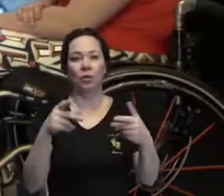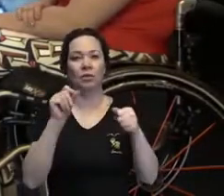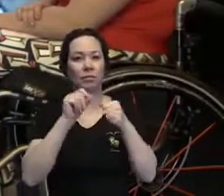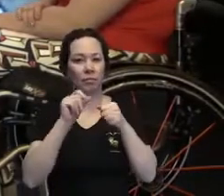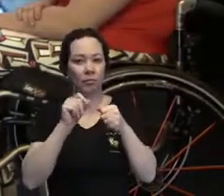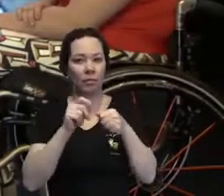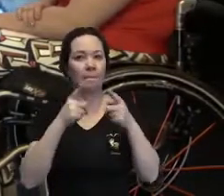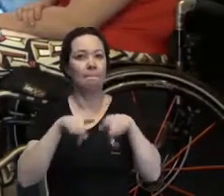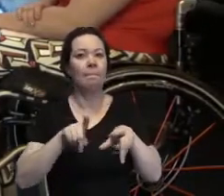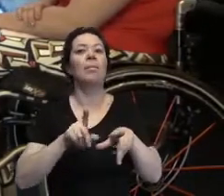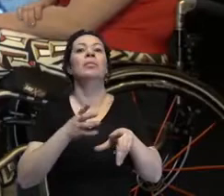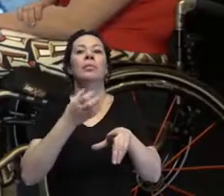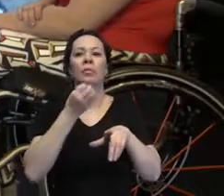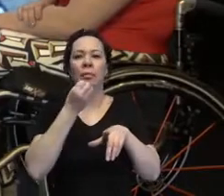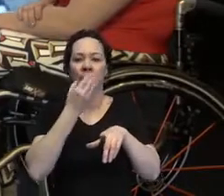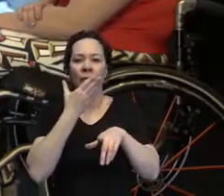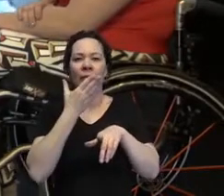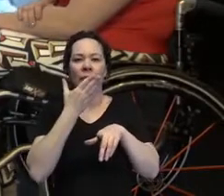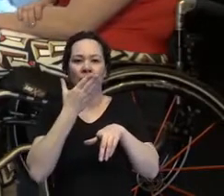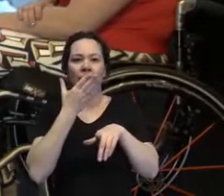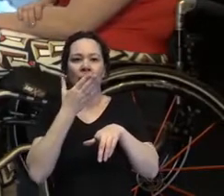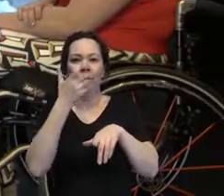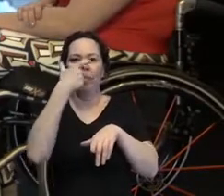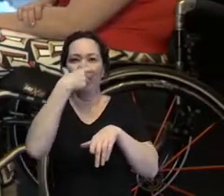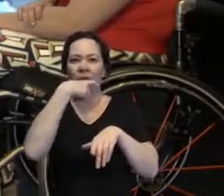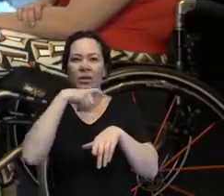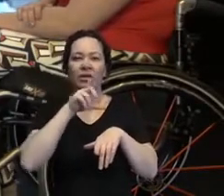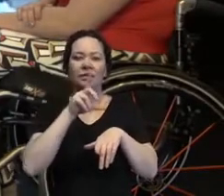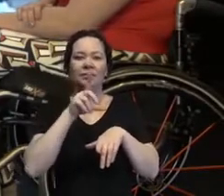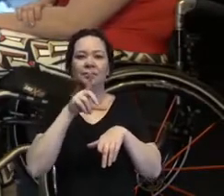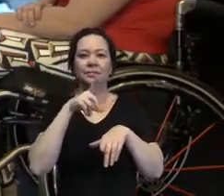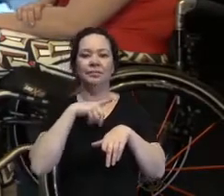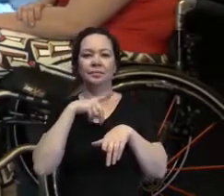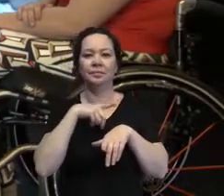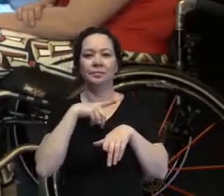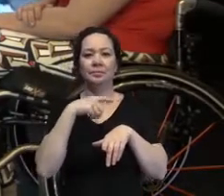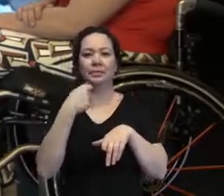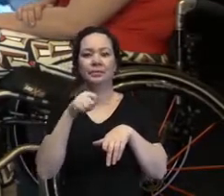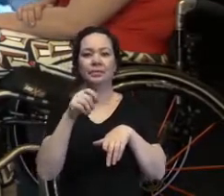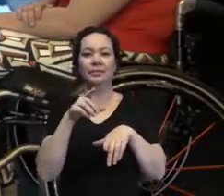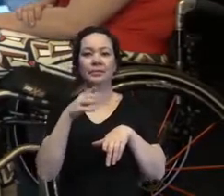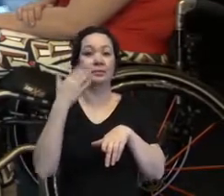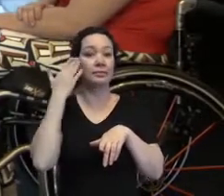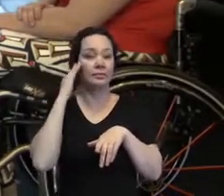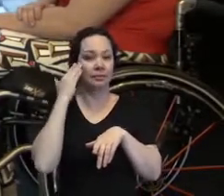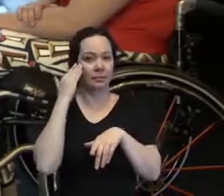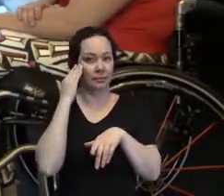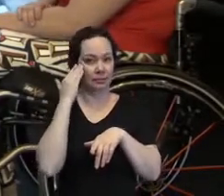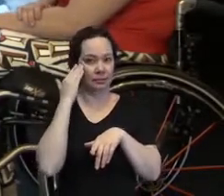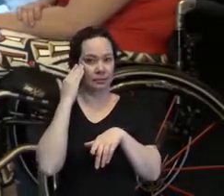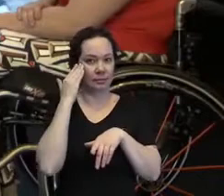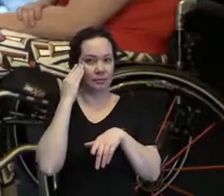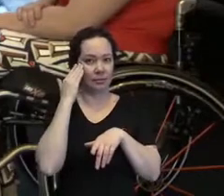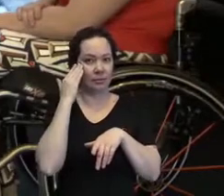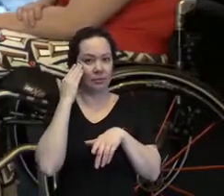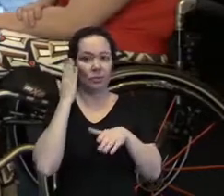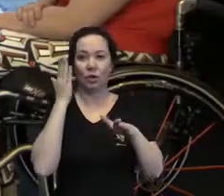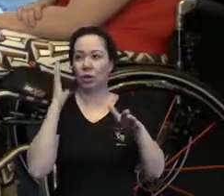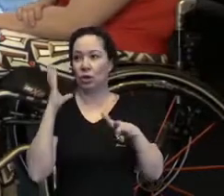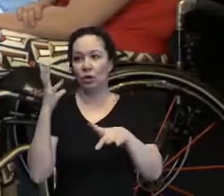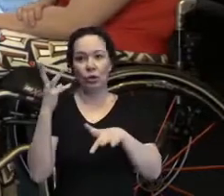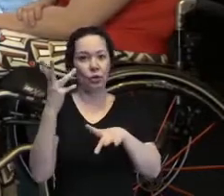em um caminho muito bom. E eu acho que a gente tem que entender que todos nós somos